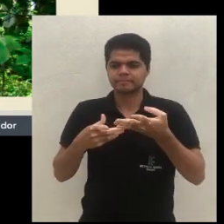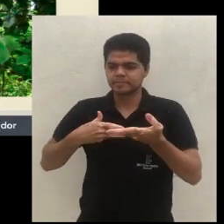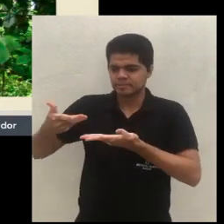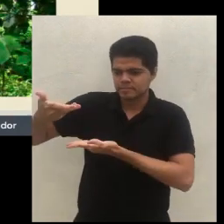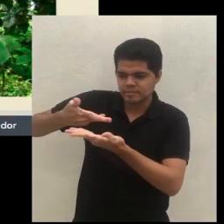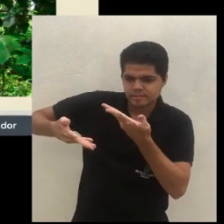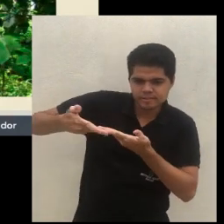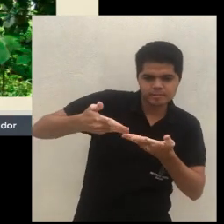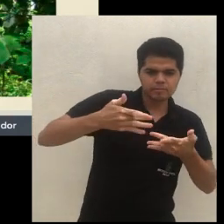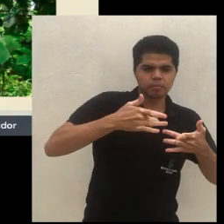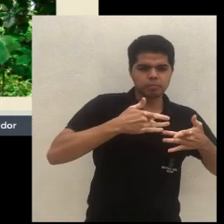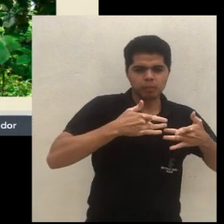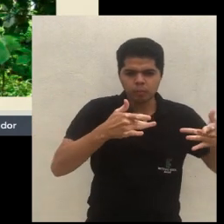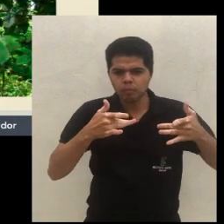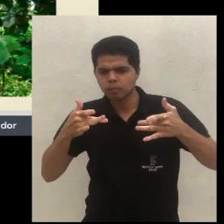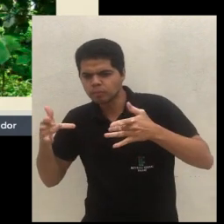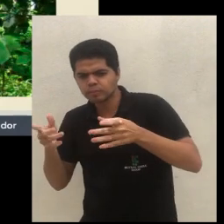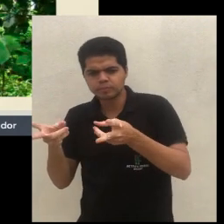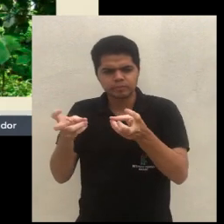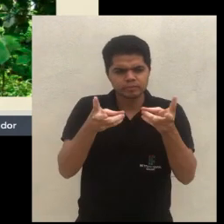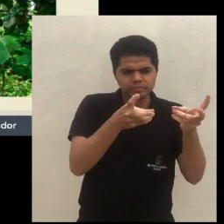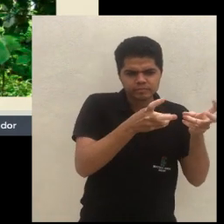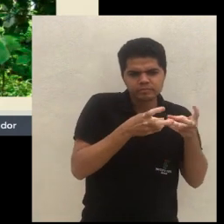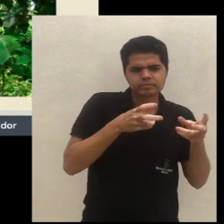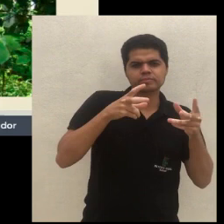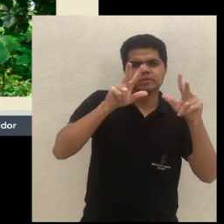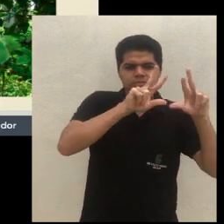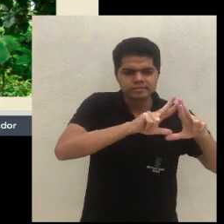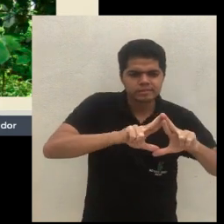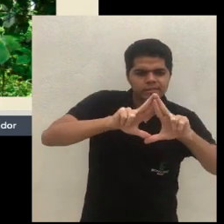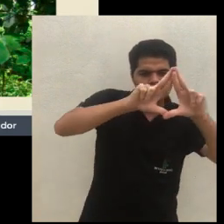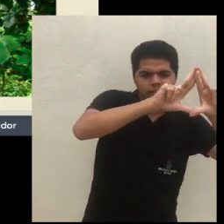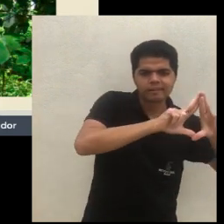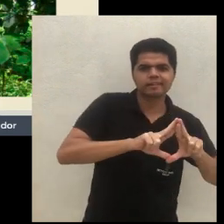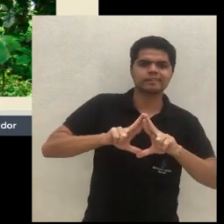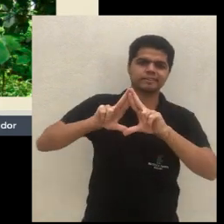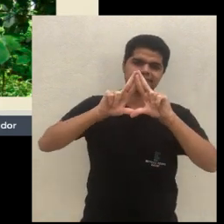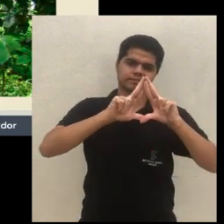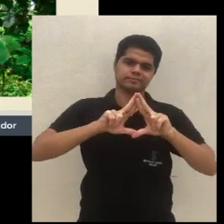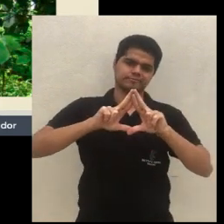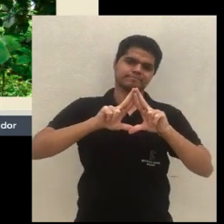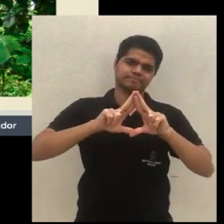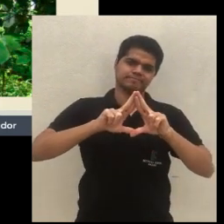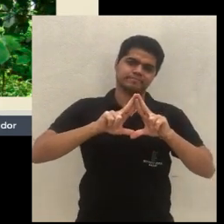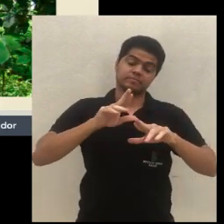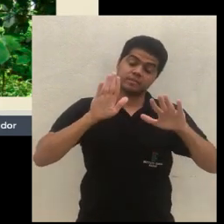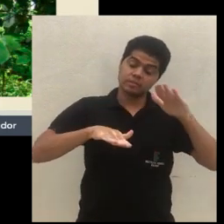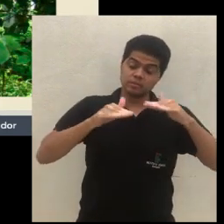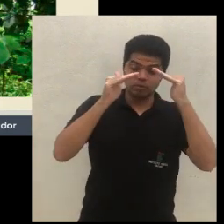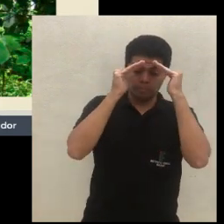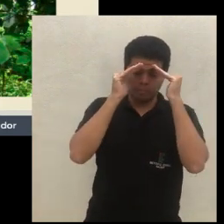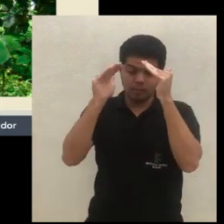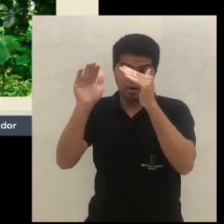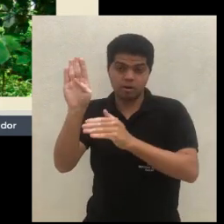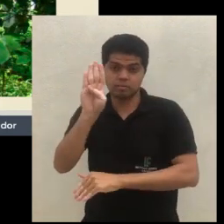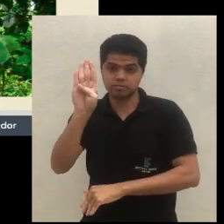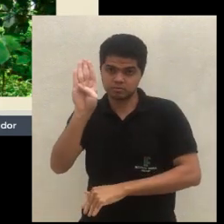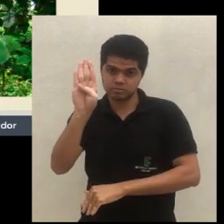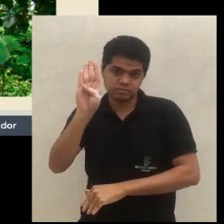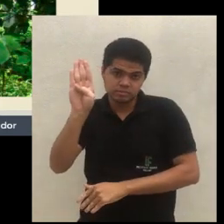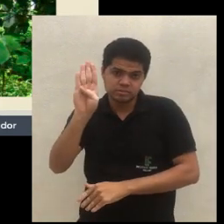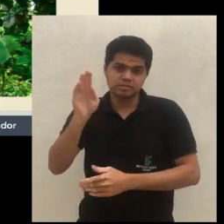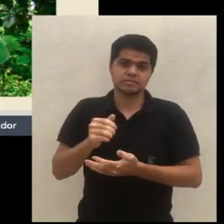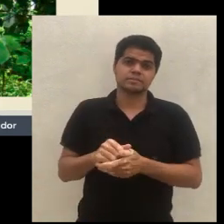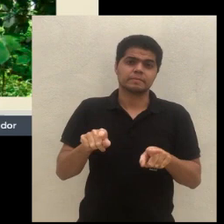esse equilíbrio, fazer com que ocorra a ciclagem de nutrientes aí dentro do sistema, e de acordo com a biologia da espécie. Não